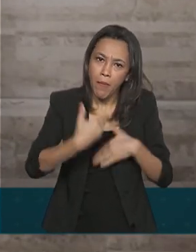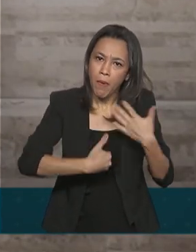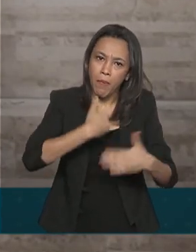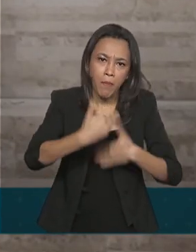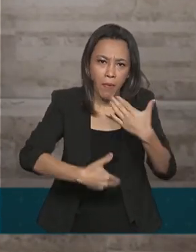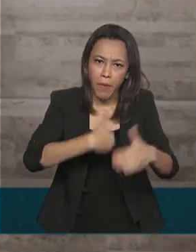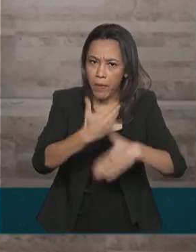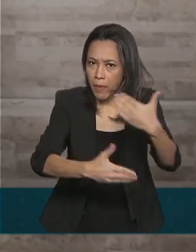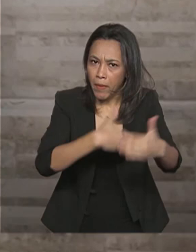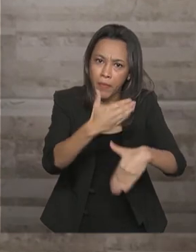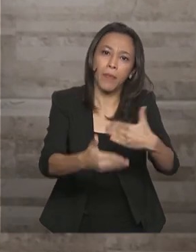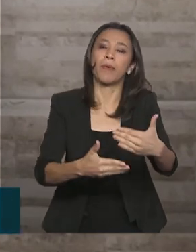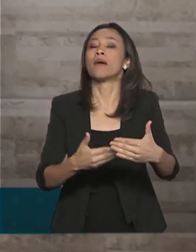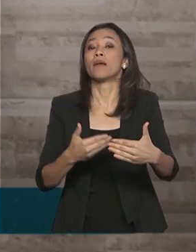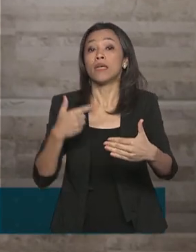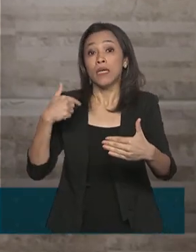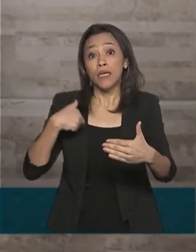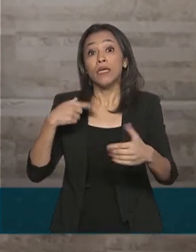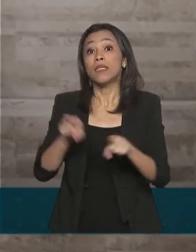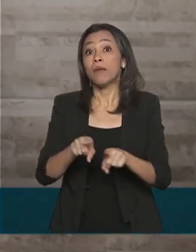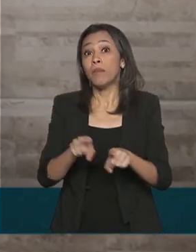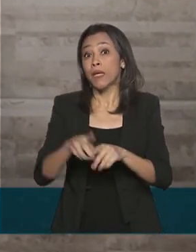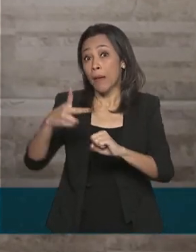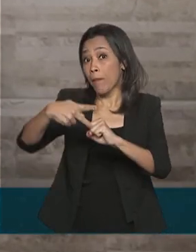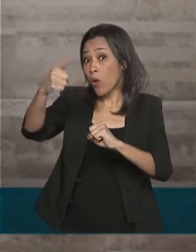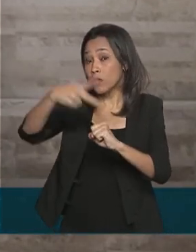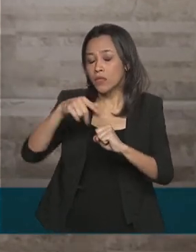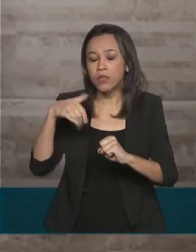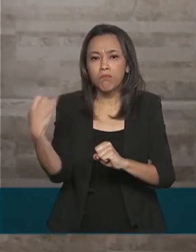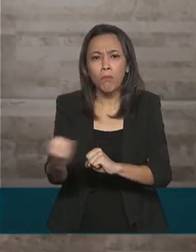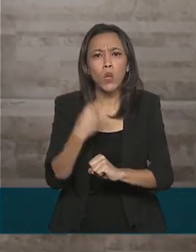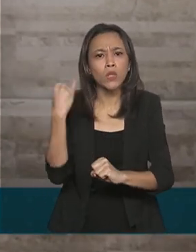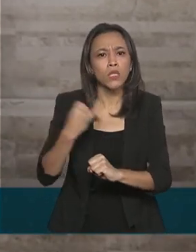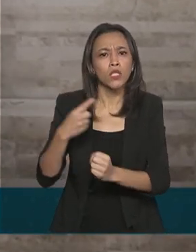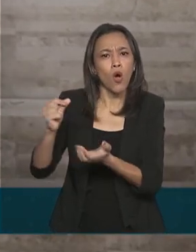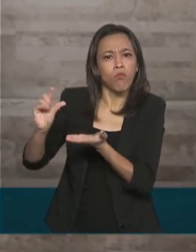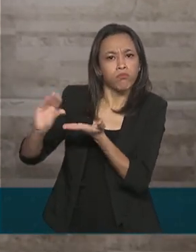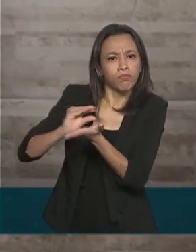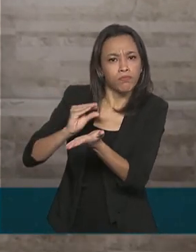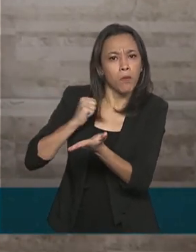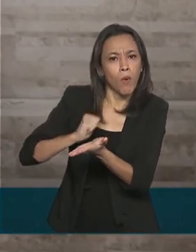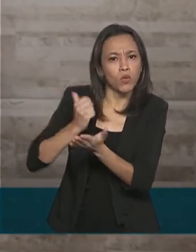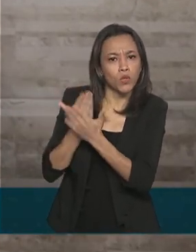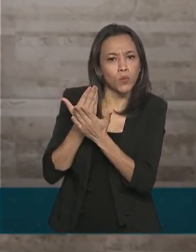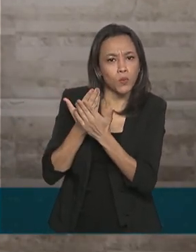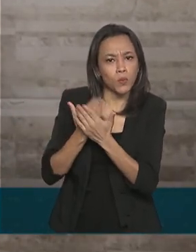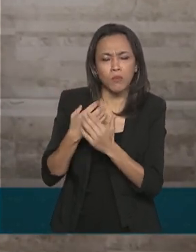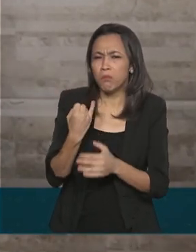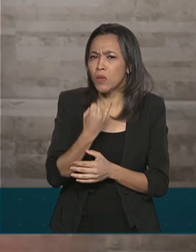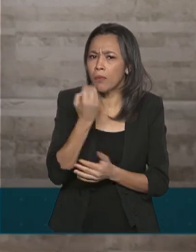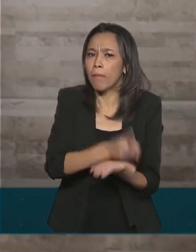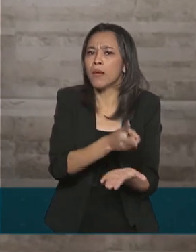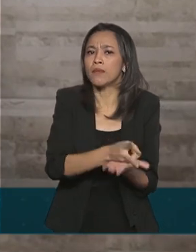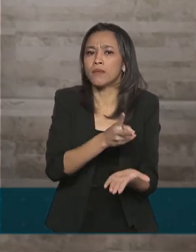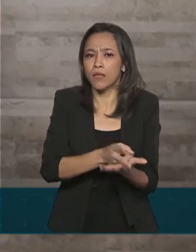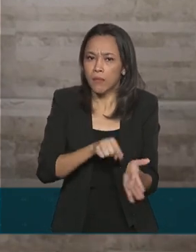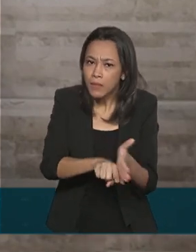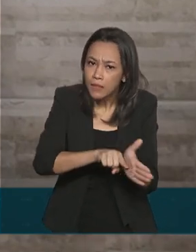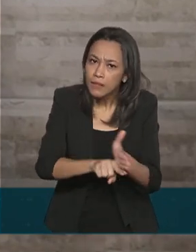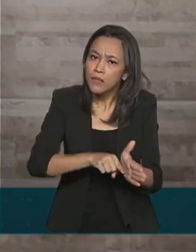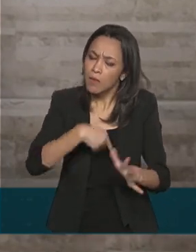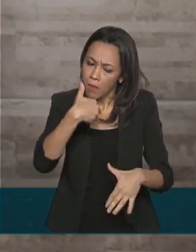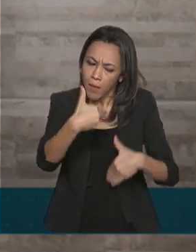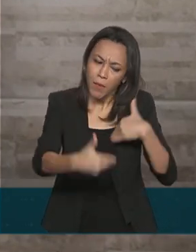E as bolsas, no caso da pós-graduação, são essenciais para a manutenção dos estudantes no programa e para